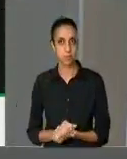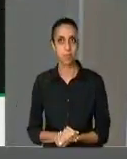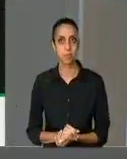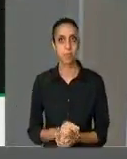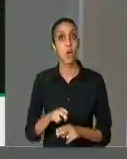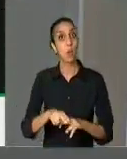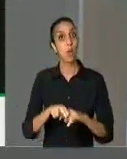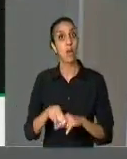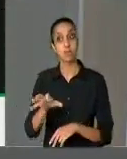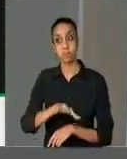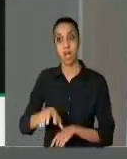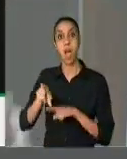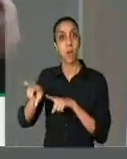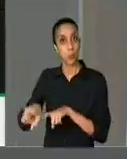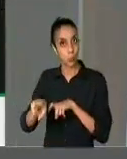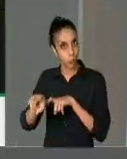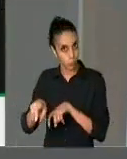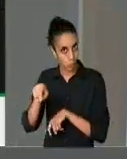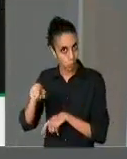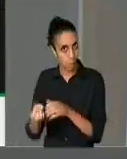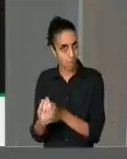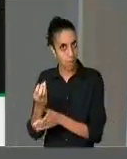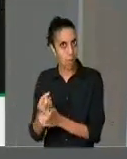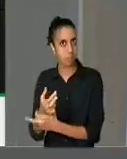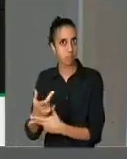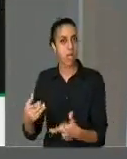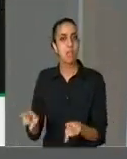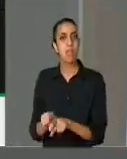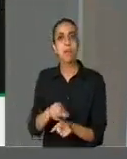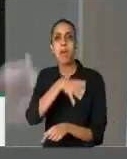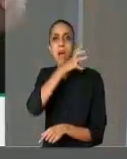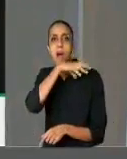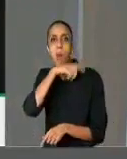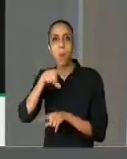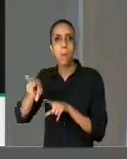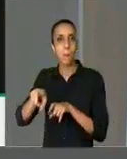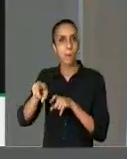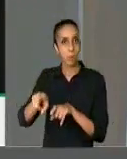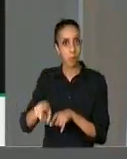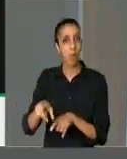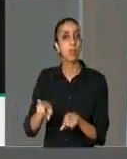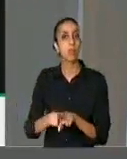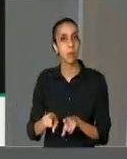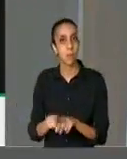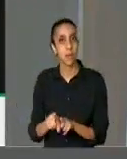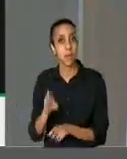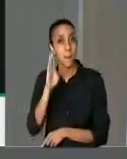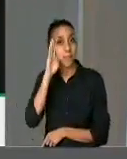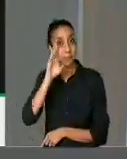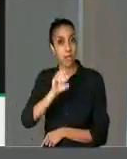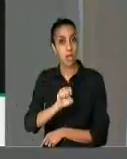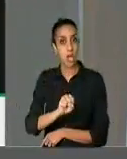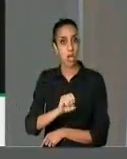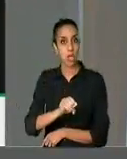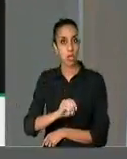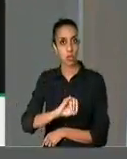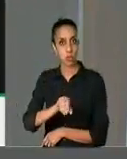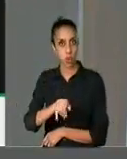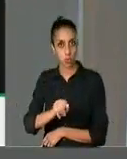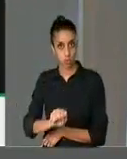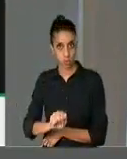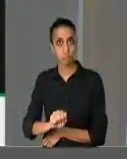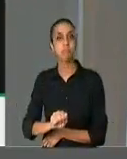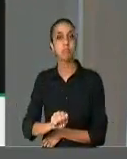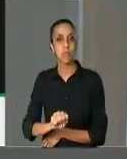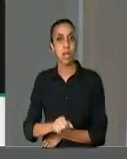agricultura, ao desempenho da agropecuária, principalmente soja, crescimento de dois